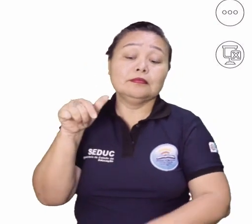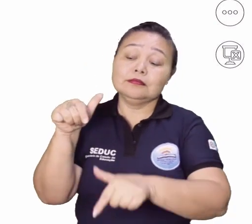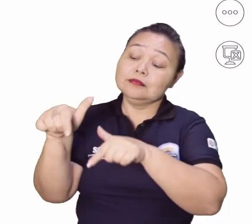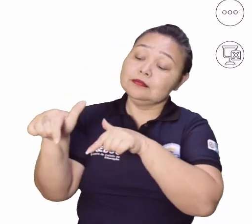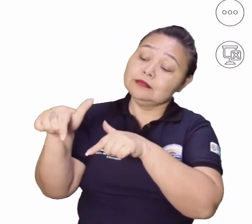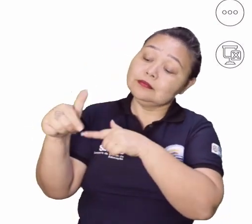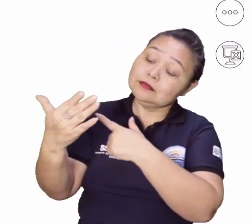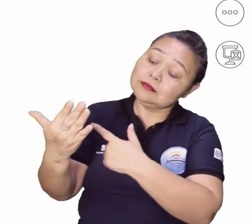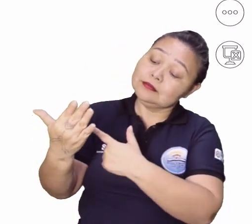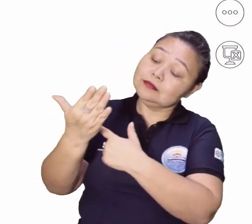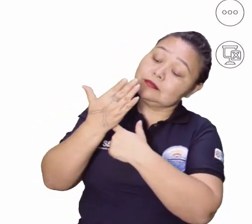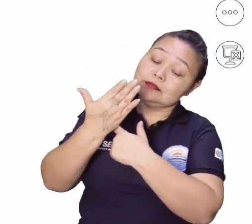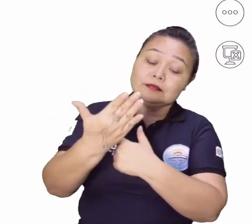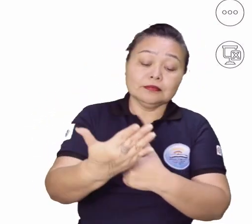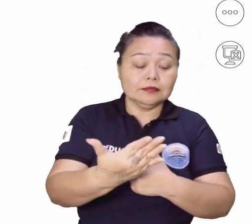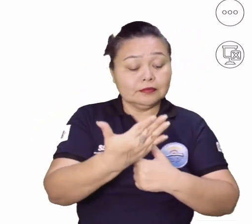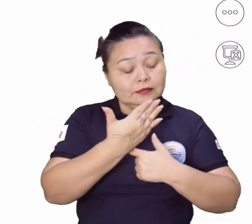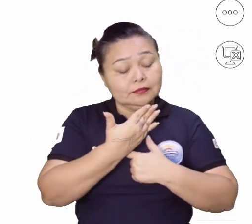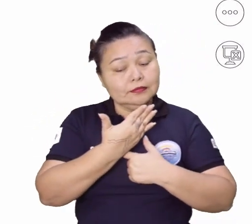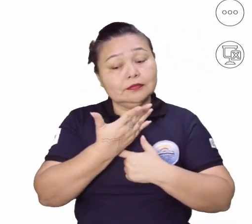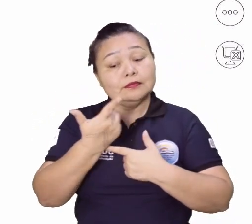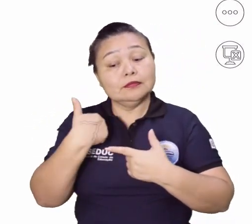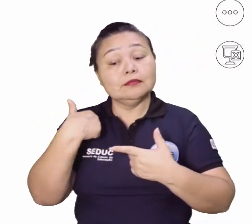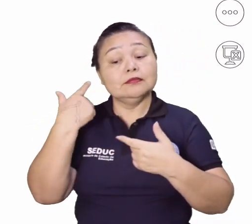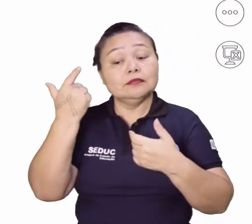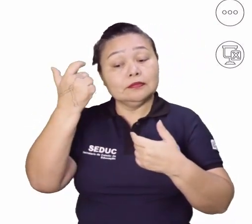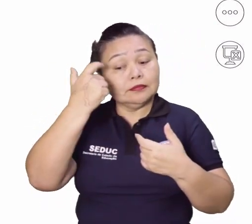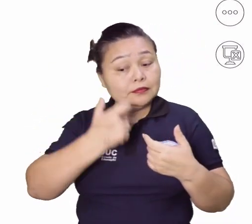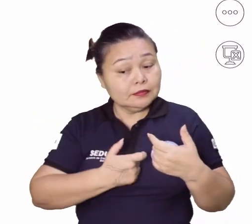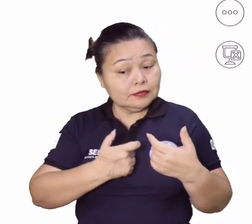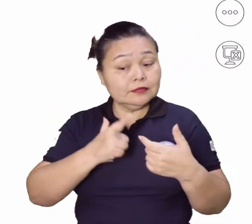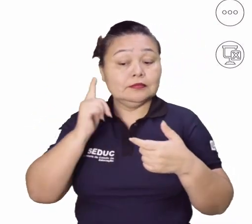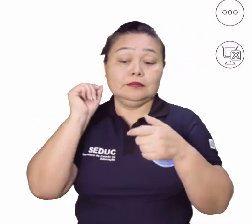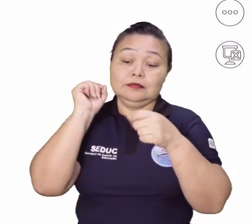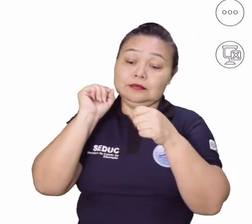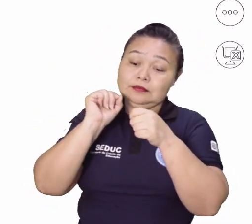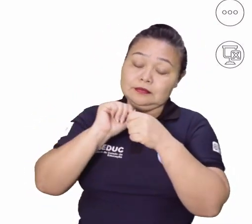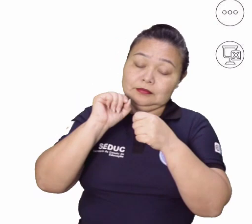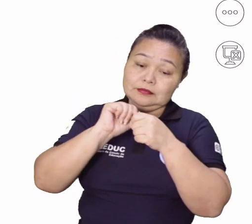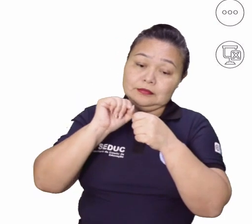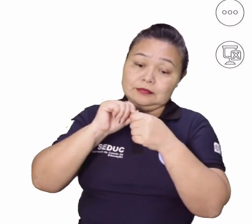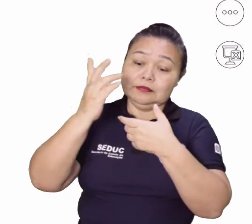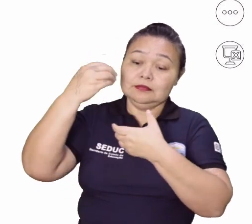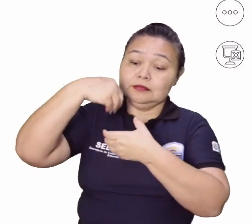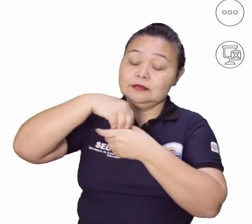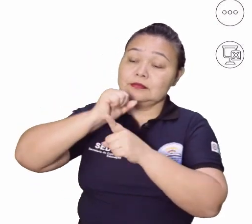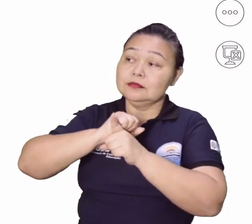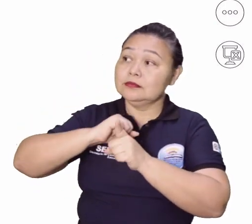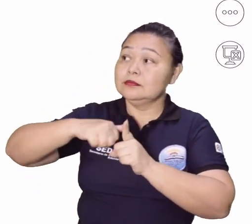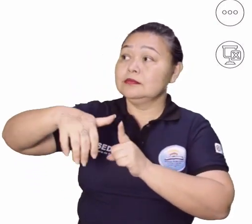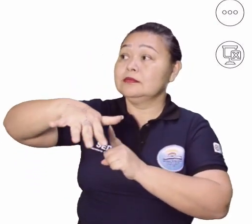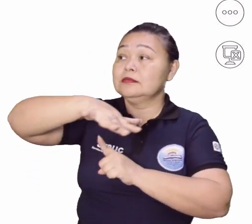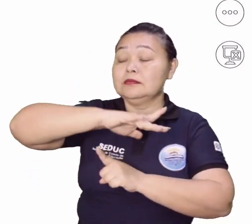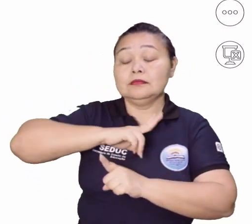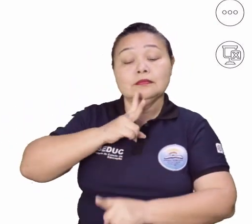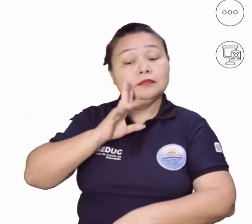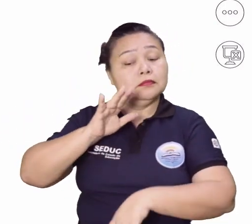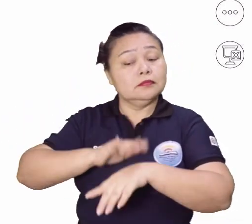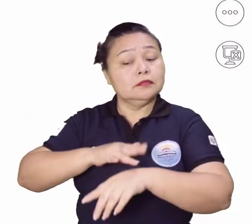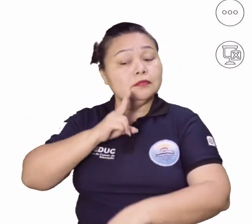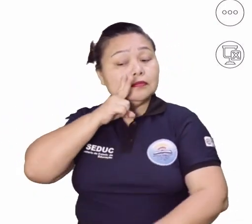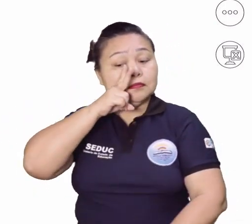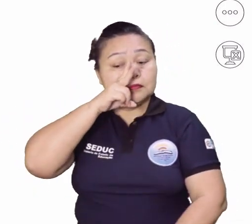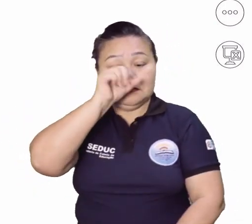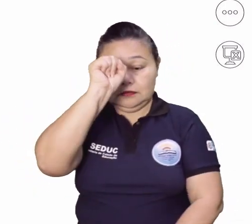nos ajudar em realizar aquilo que nós queremos ser, o que nós queremos fazer. E da sociedade de hoje, muito mais forte isso,